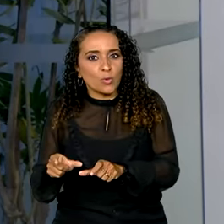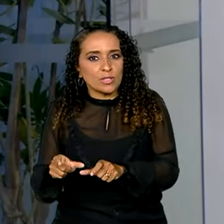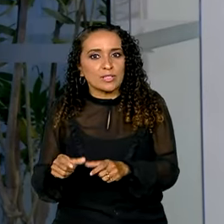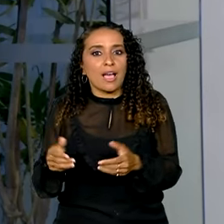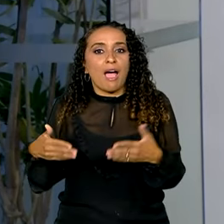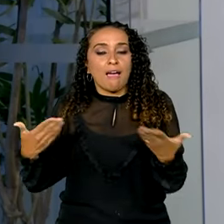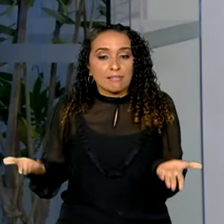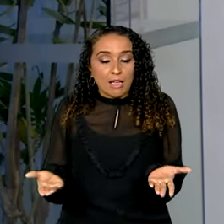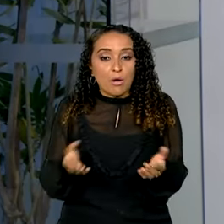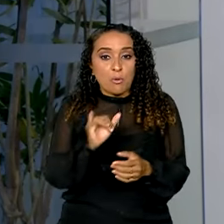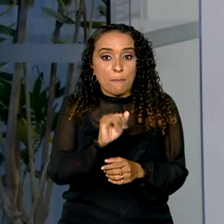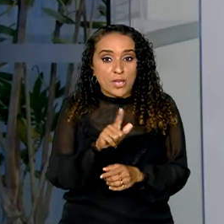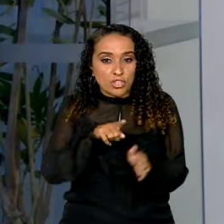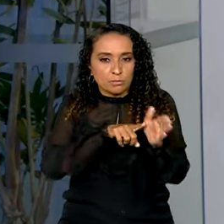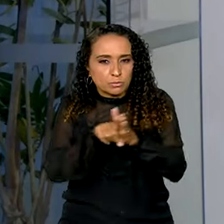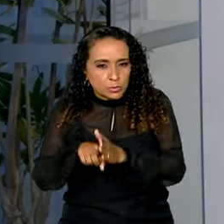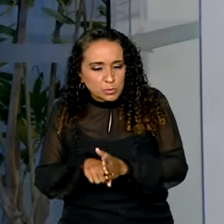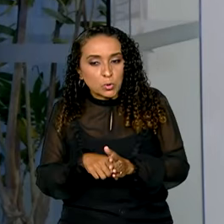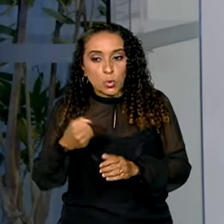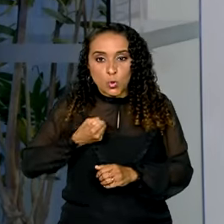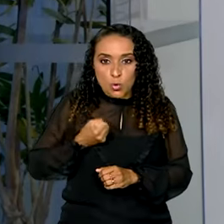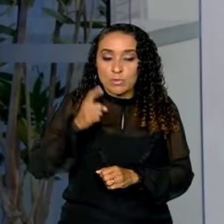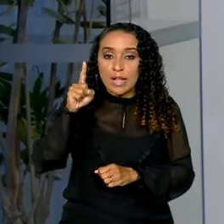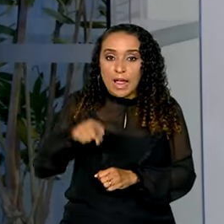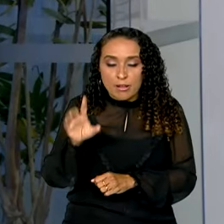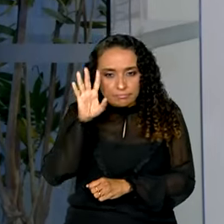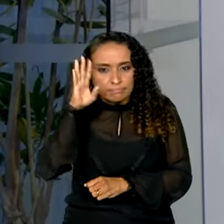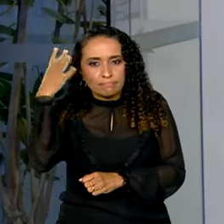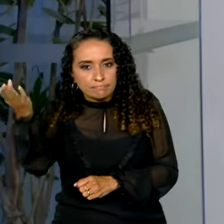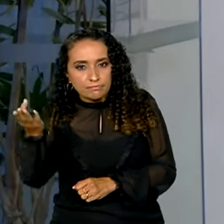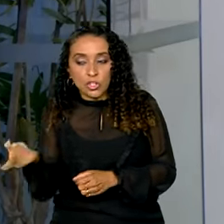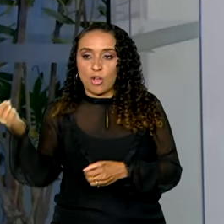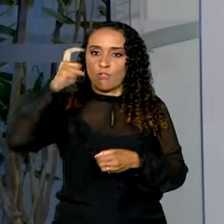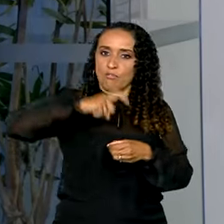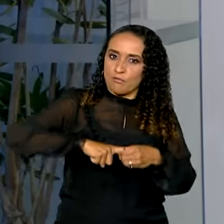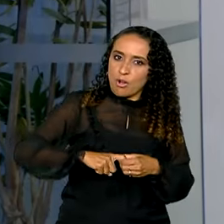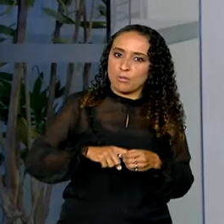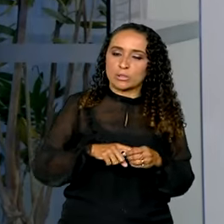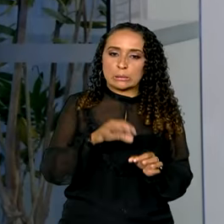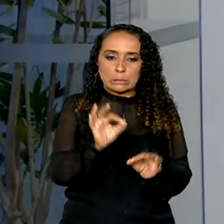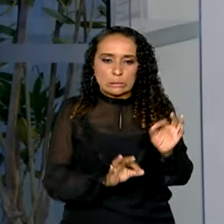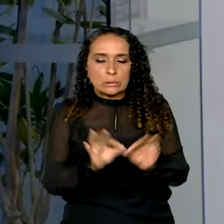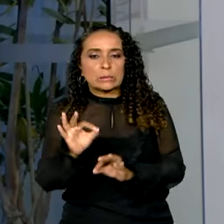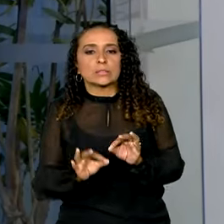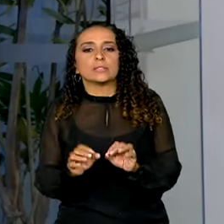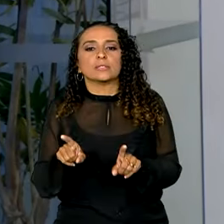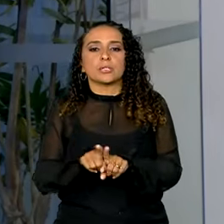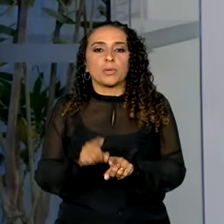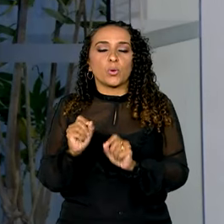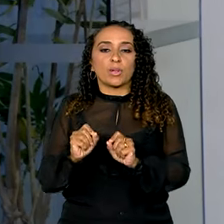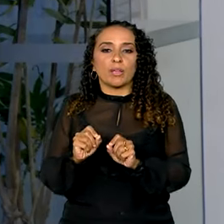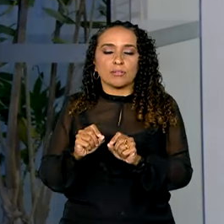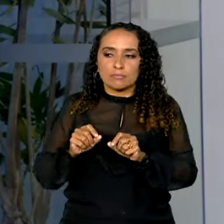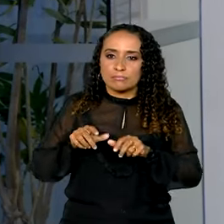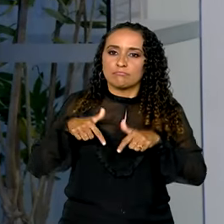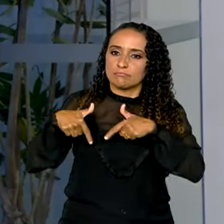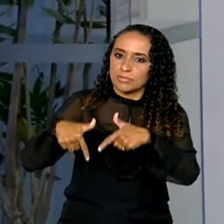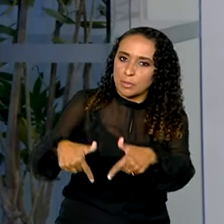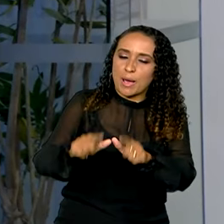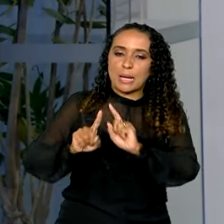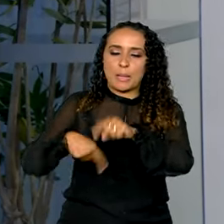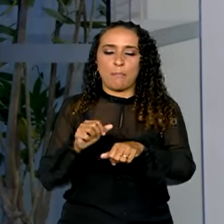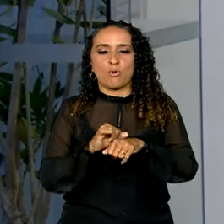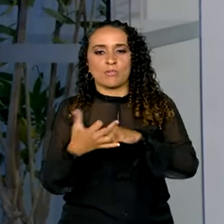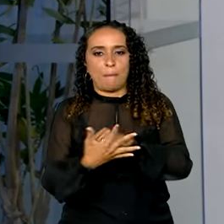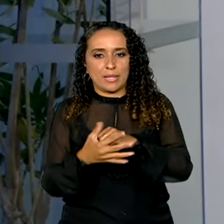E aí, segundo o IBGE, esses números são resultado da retomada e da manutenção desta retomada do mercado de trabalho depois da